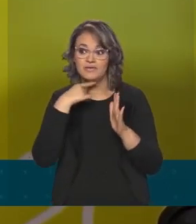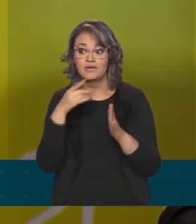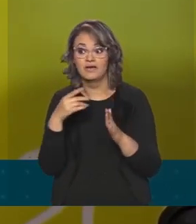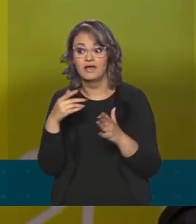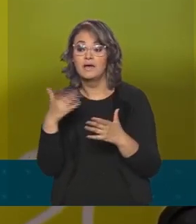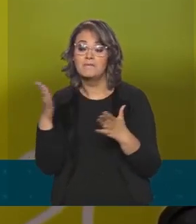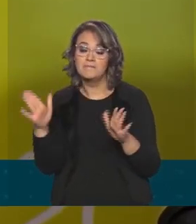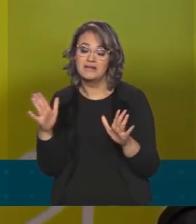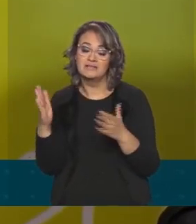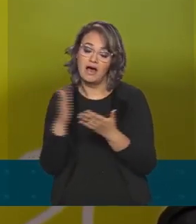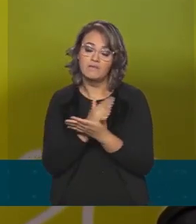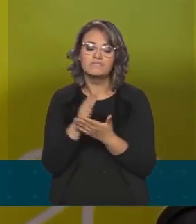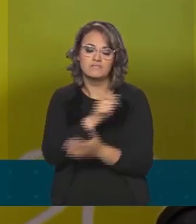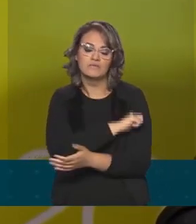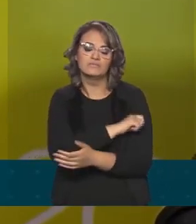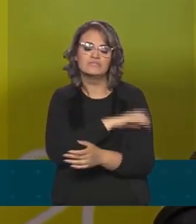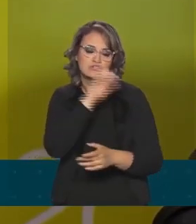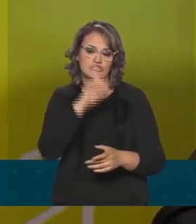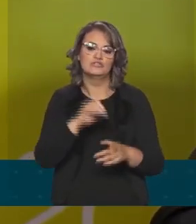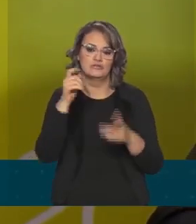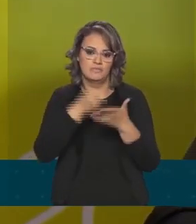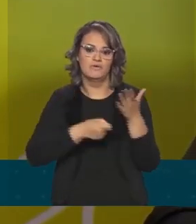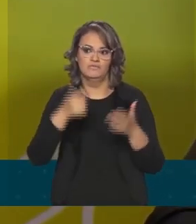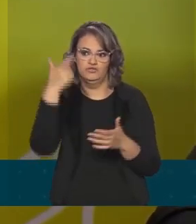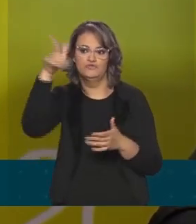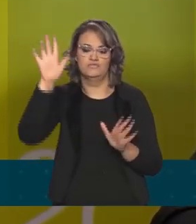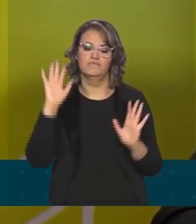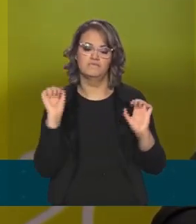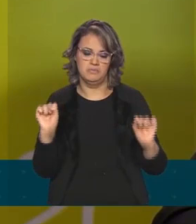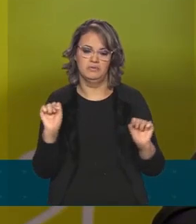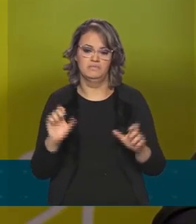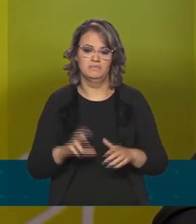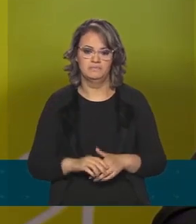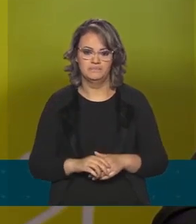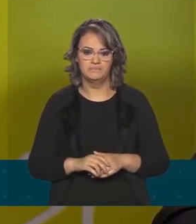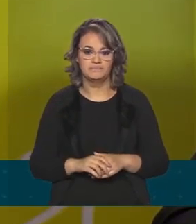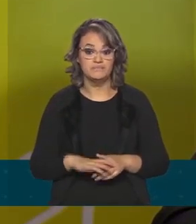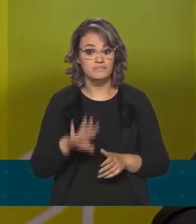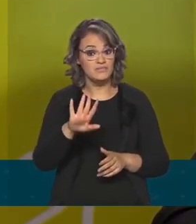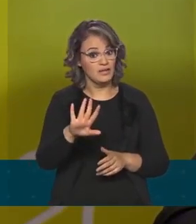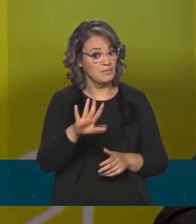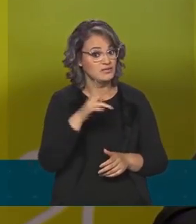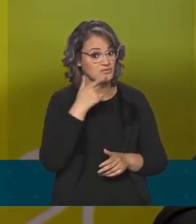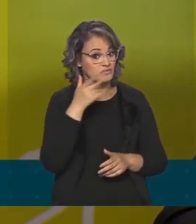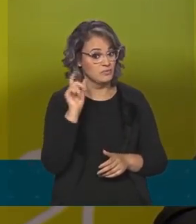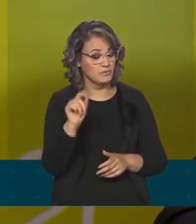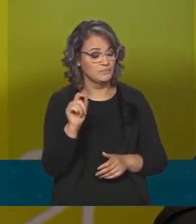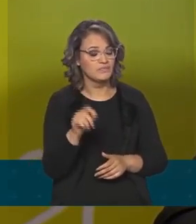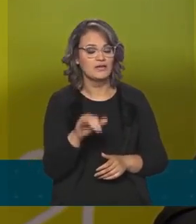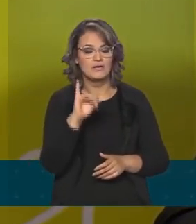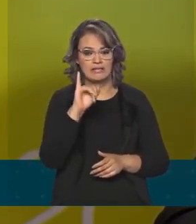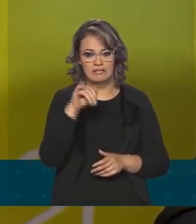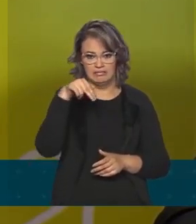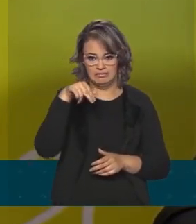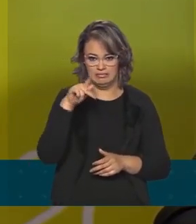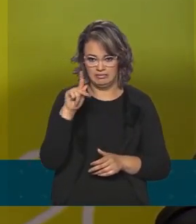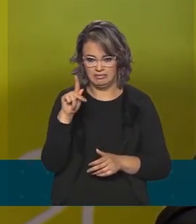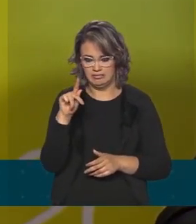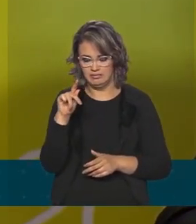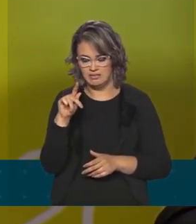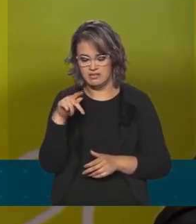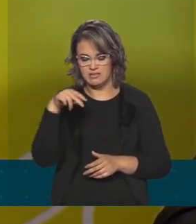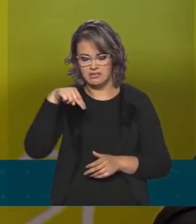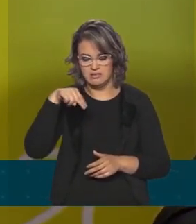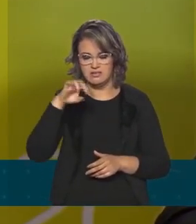Mas é muito importante ressaltar a todos a capacidade que o Inep teve de desenvolver